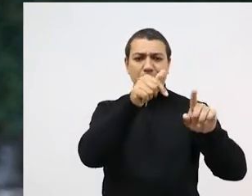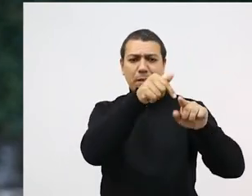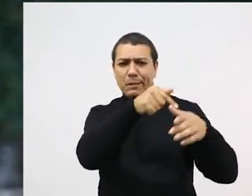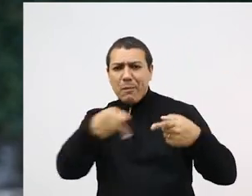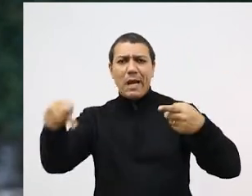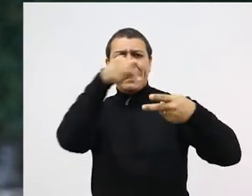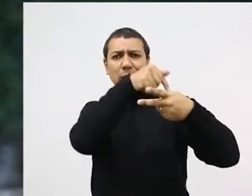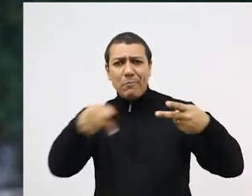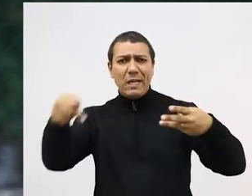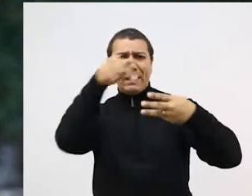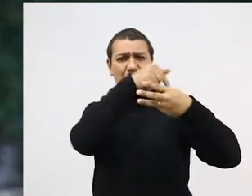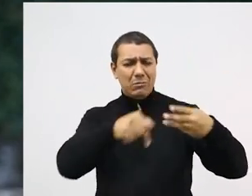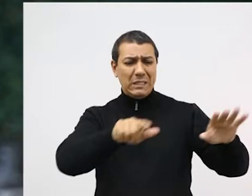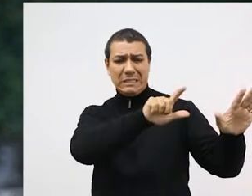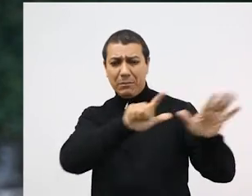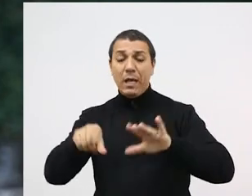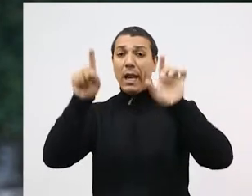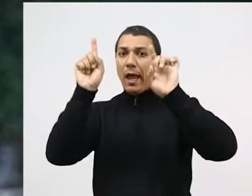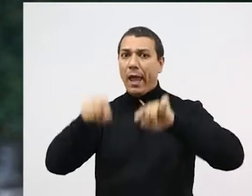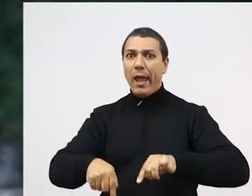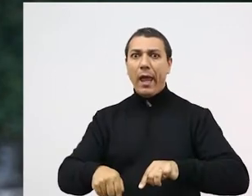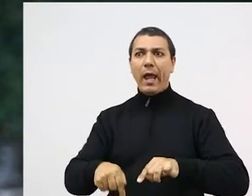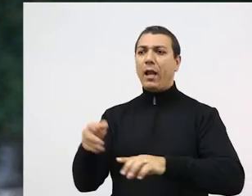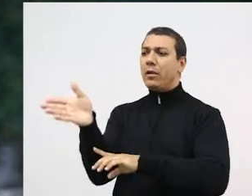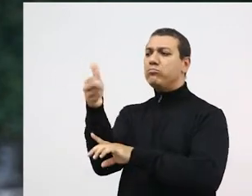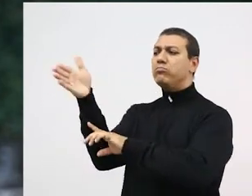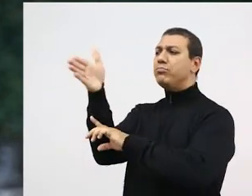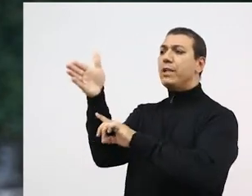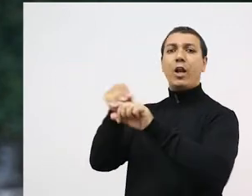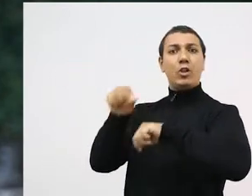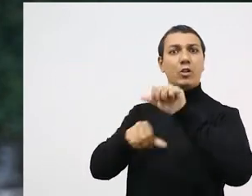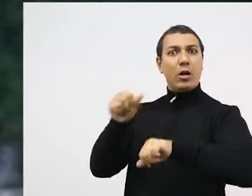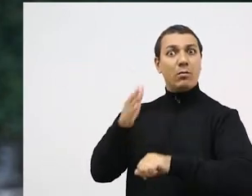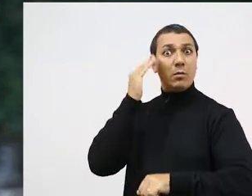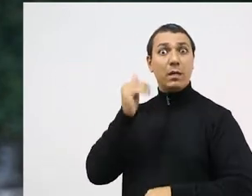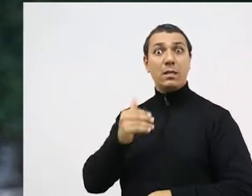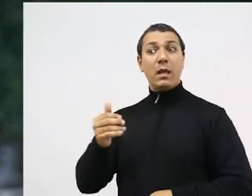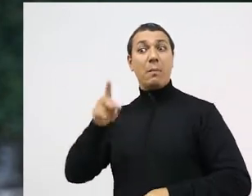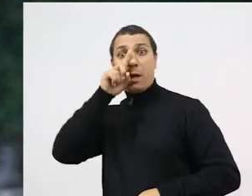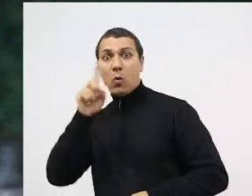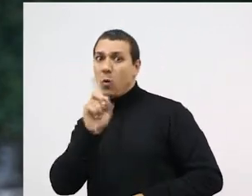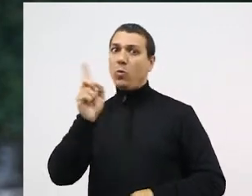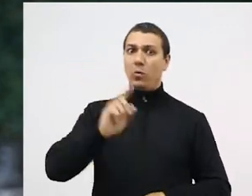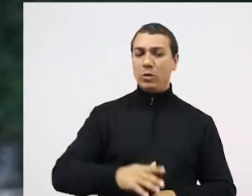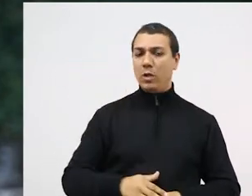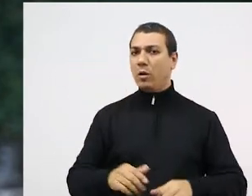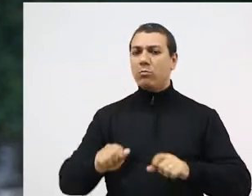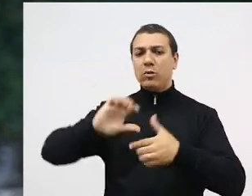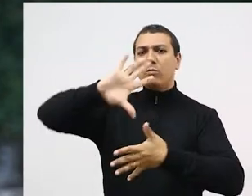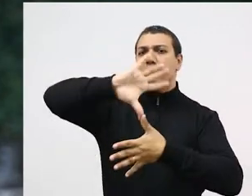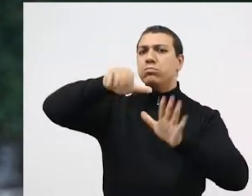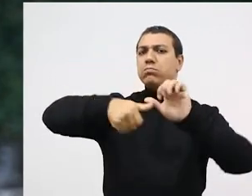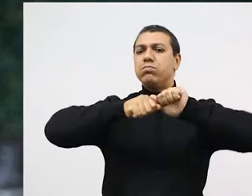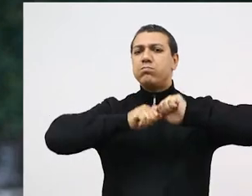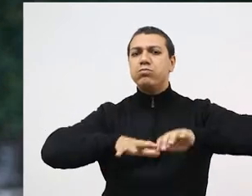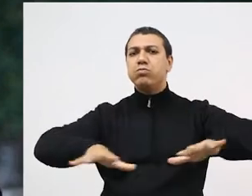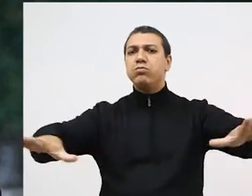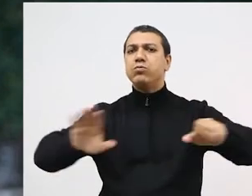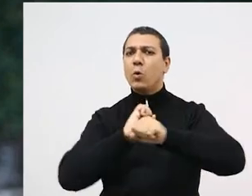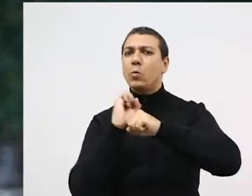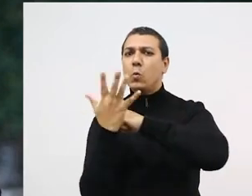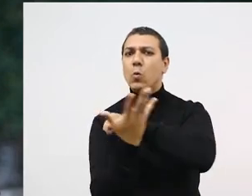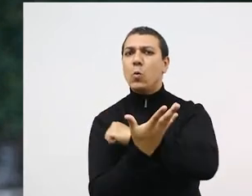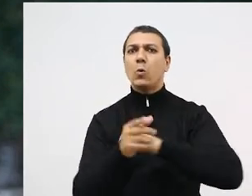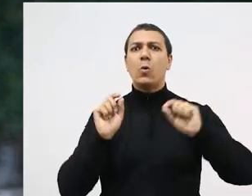semanalmente em uma das quatro cores de bandeiras que sinalizam o risco em relação ao coronavírus. São essas bandeiras que determinam o